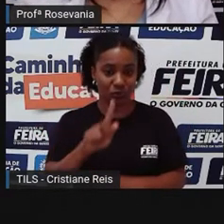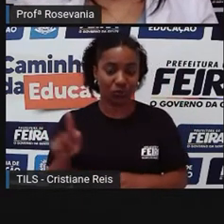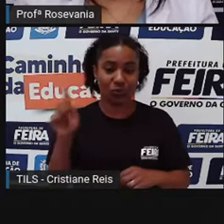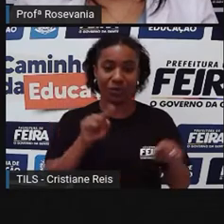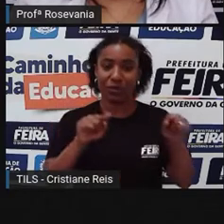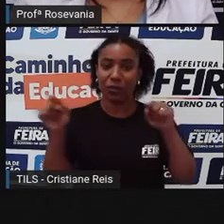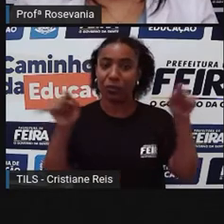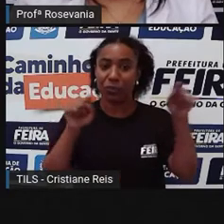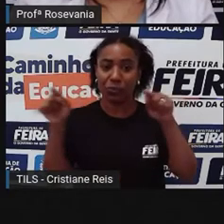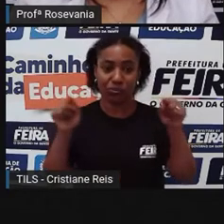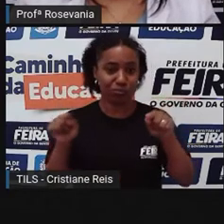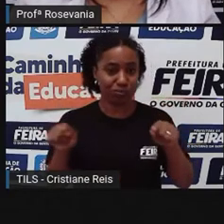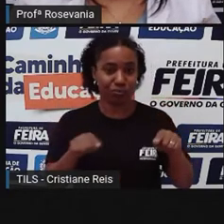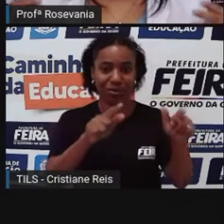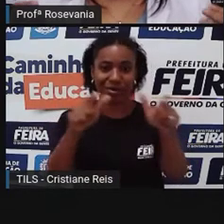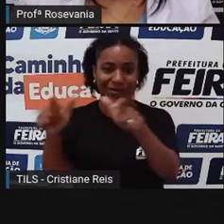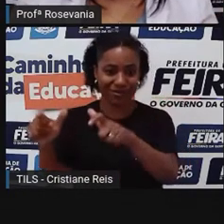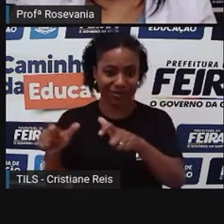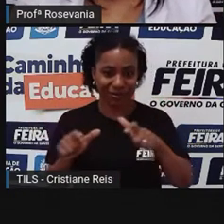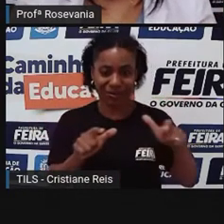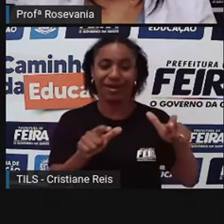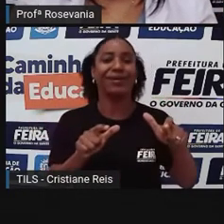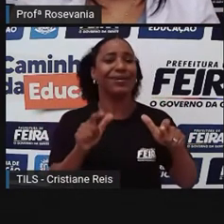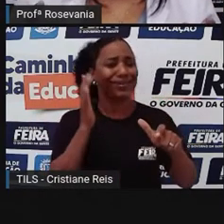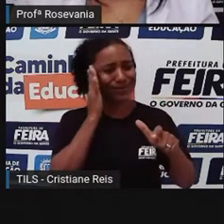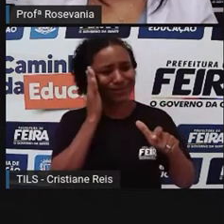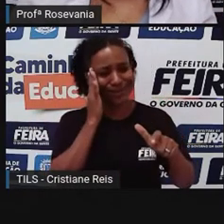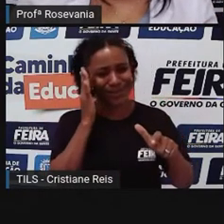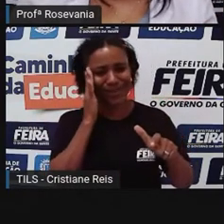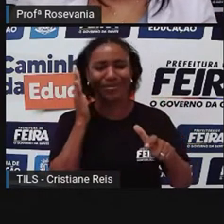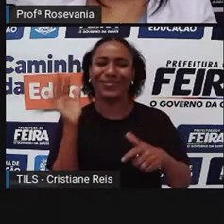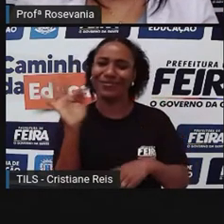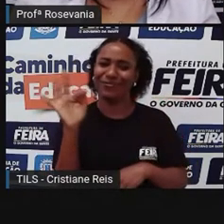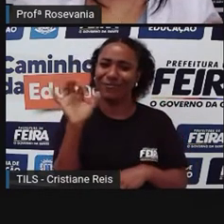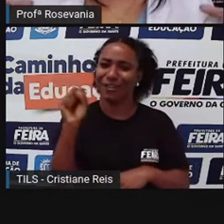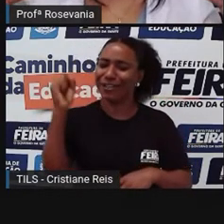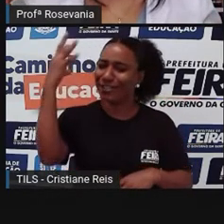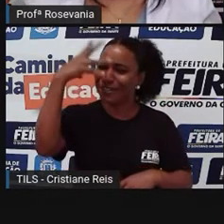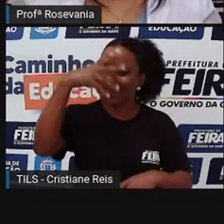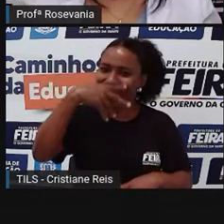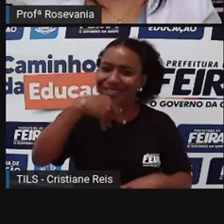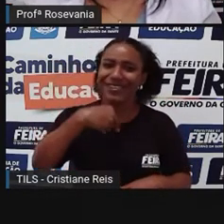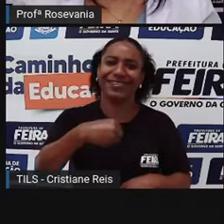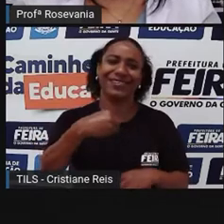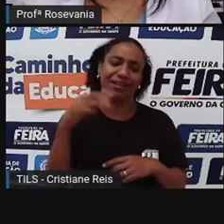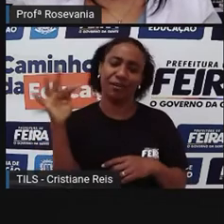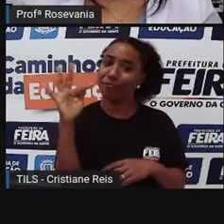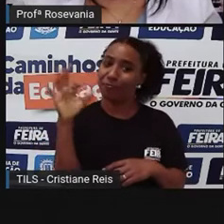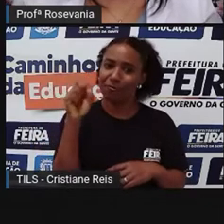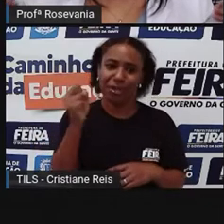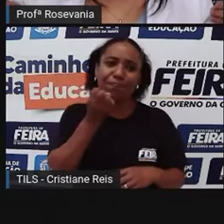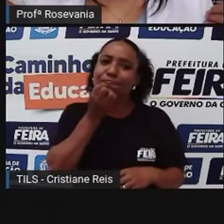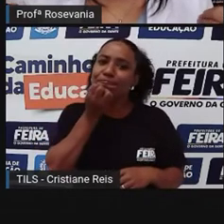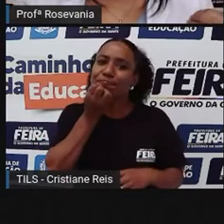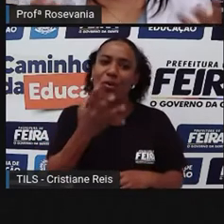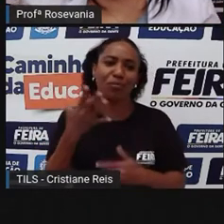cidade, como vocês sabem, ela é muito linda, muito acolhedora, é uma cidade que